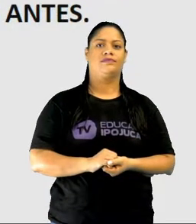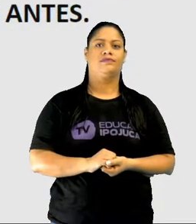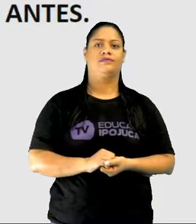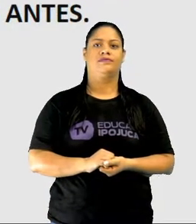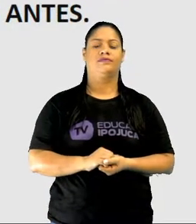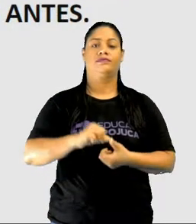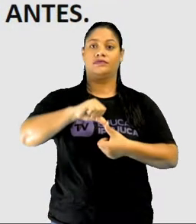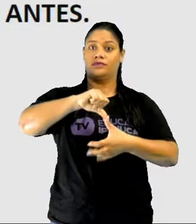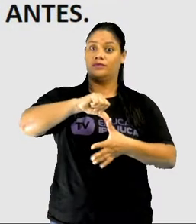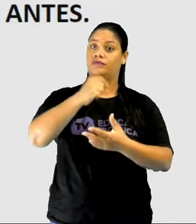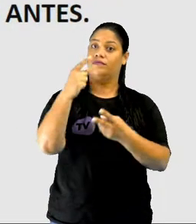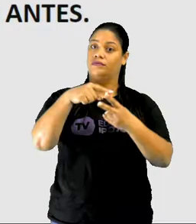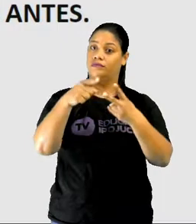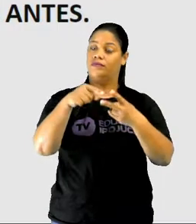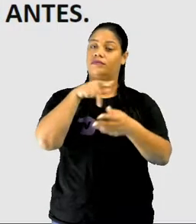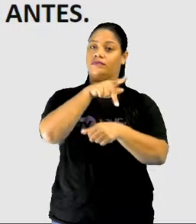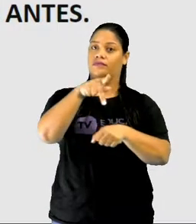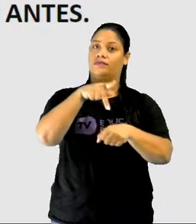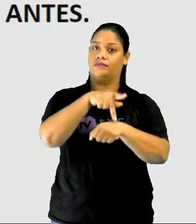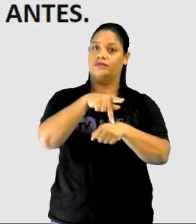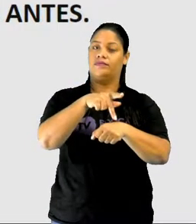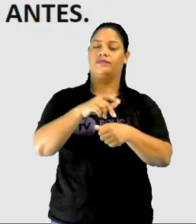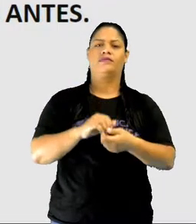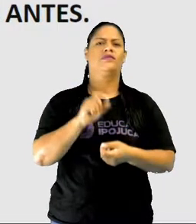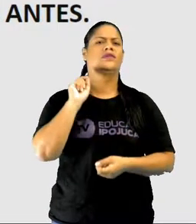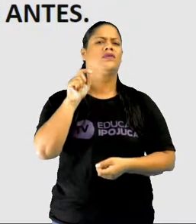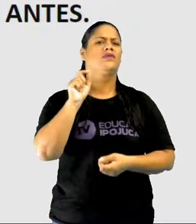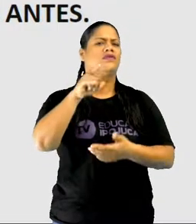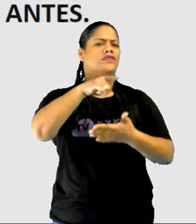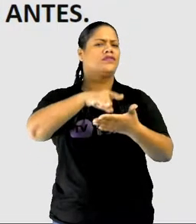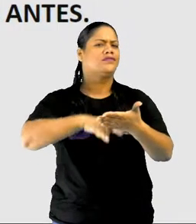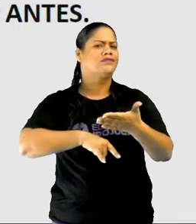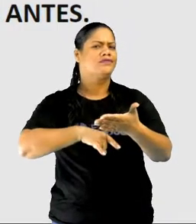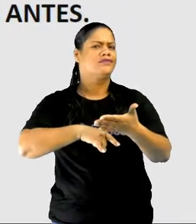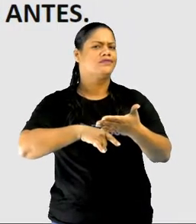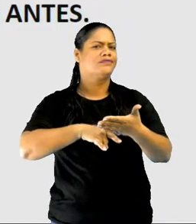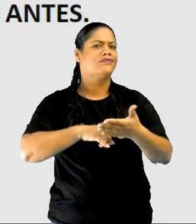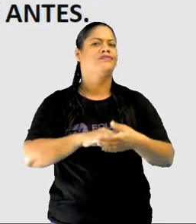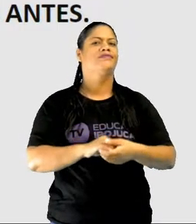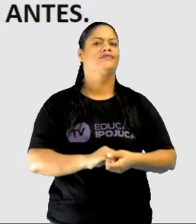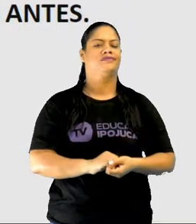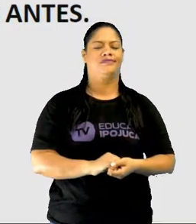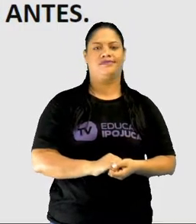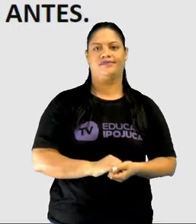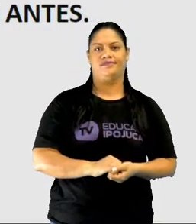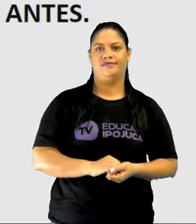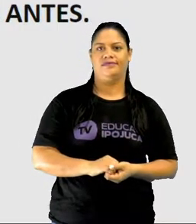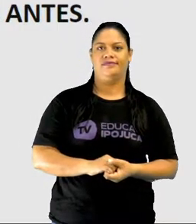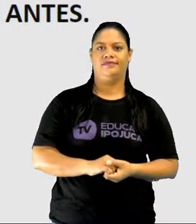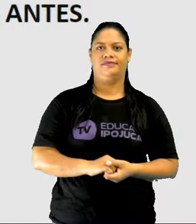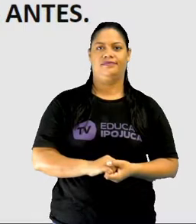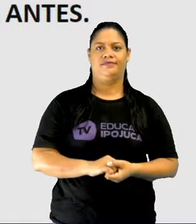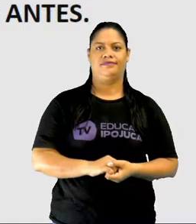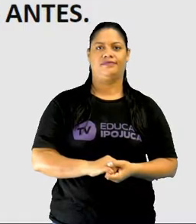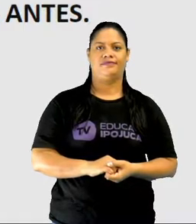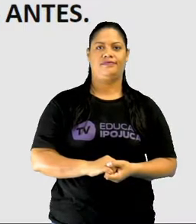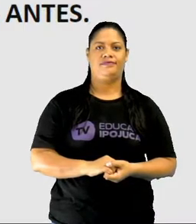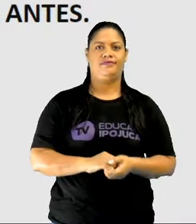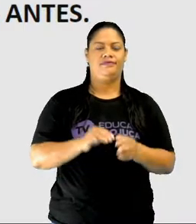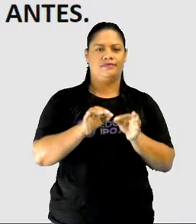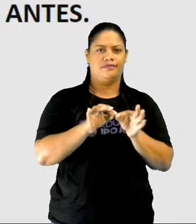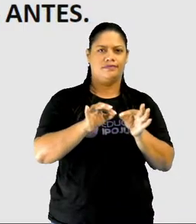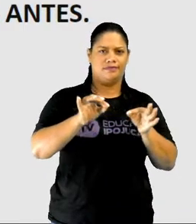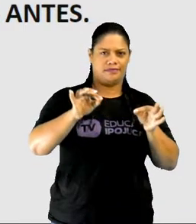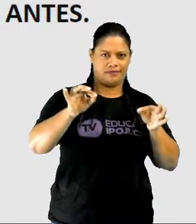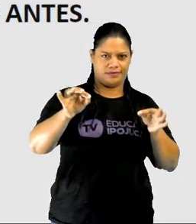Mas o que foi o Tratado de Tordesilhas? O Tratado de Tordesilhas era uma linha